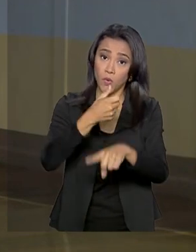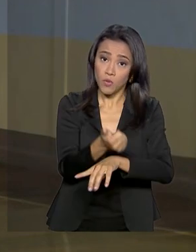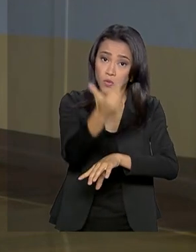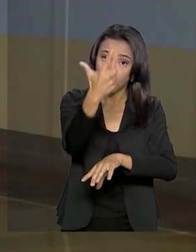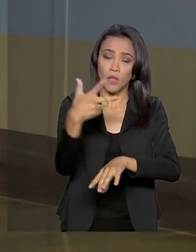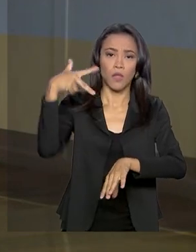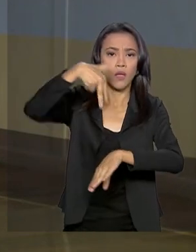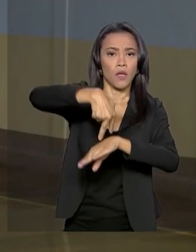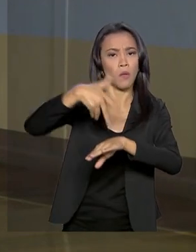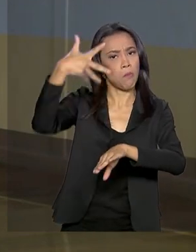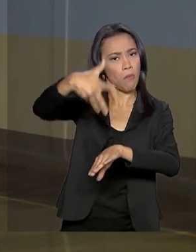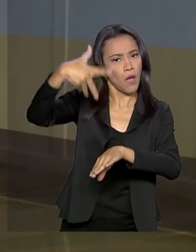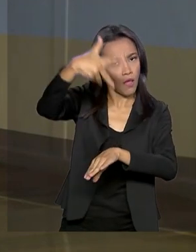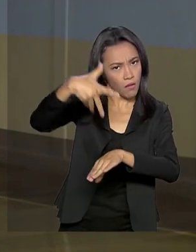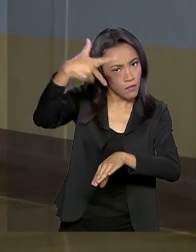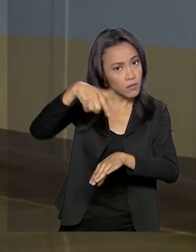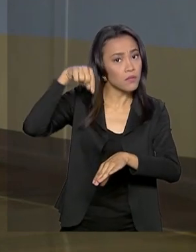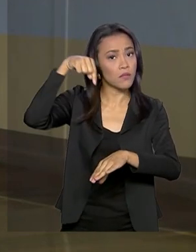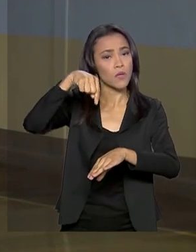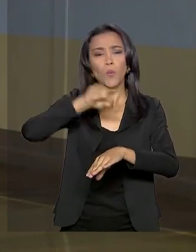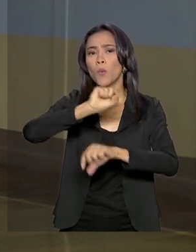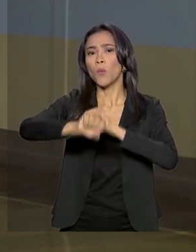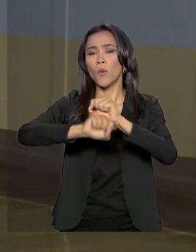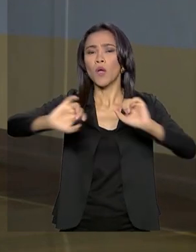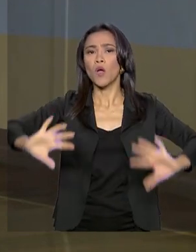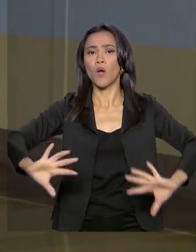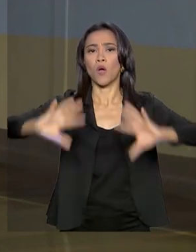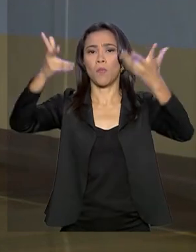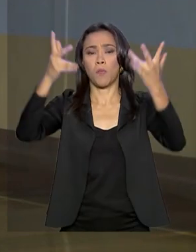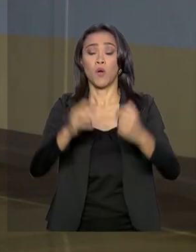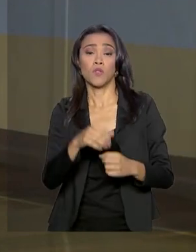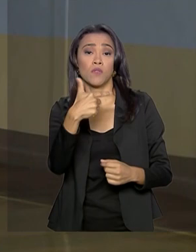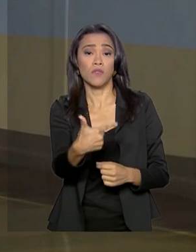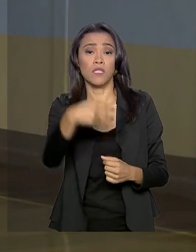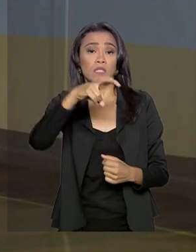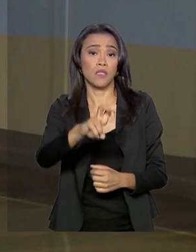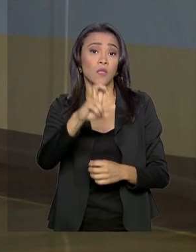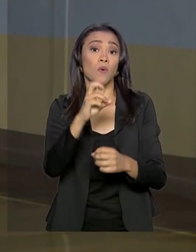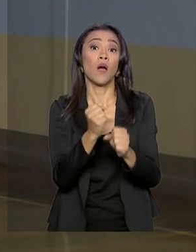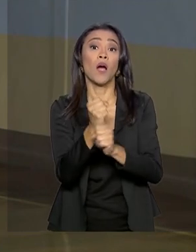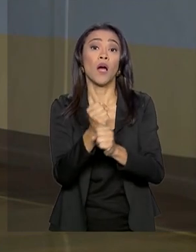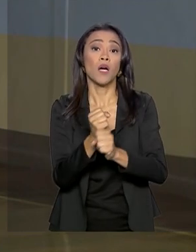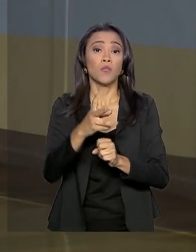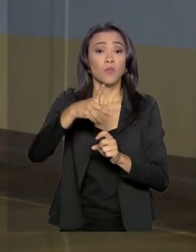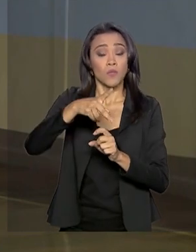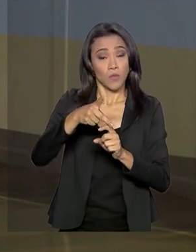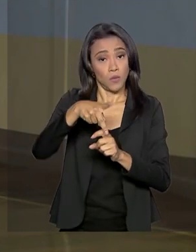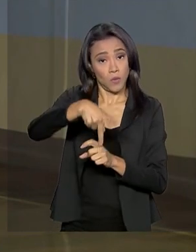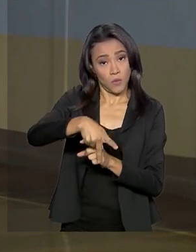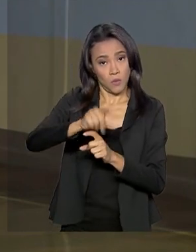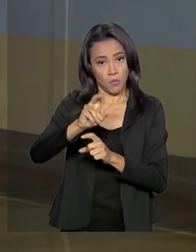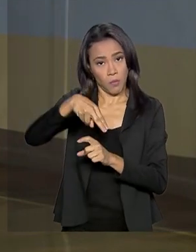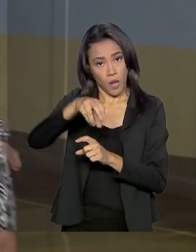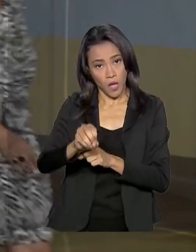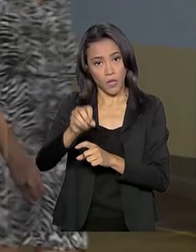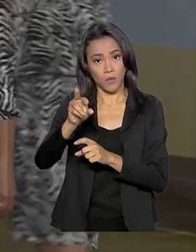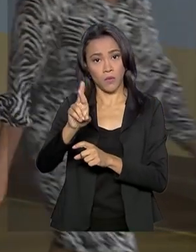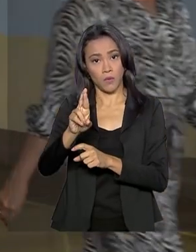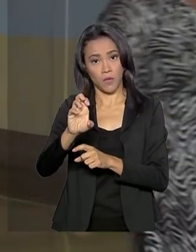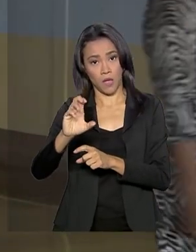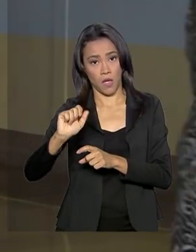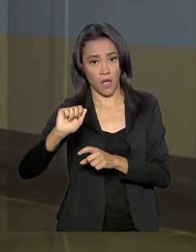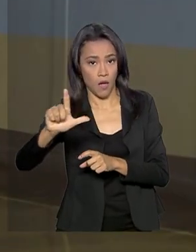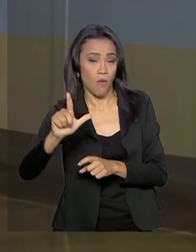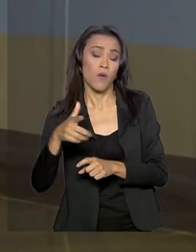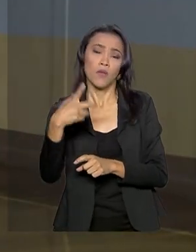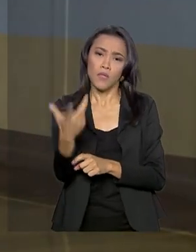almoço com empresários sergipanos, que comemora os 25 anos do Plano Real. O vice-presidente tem viajado o país nos últimos meses para